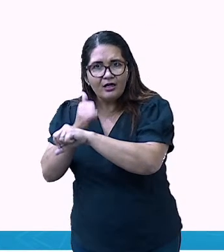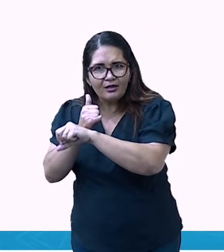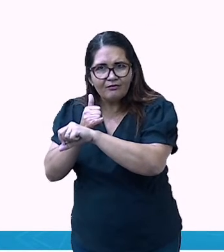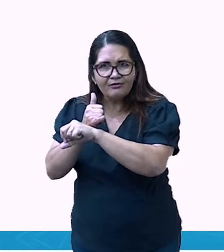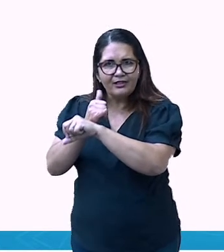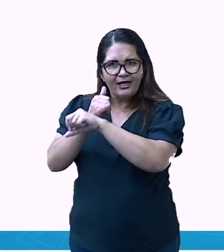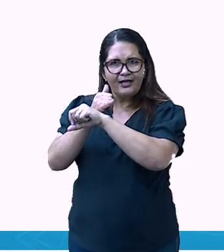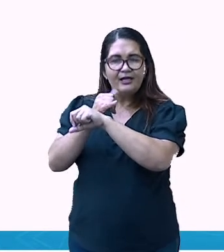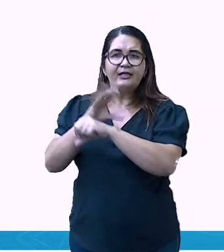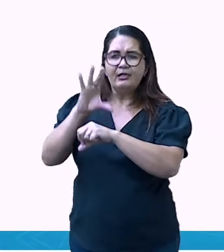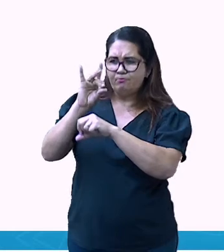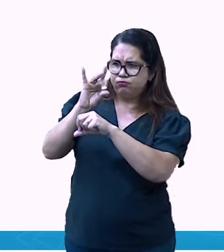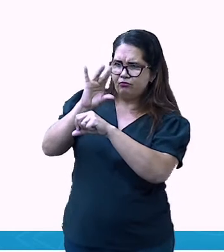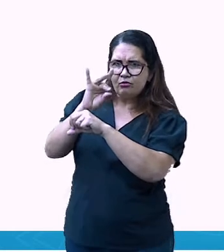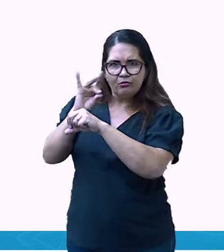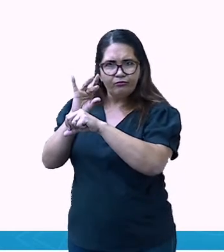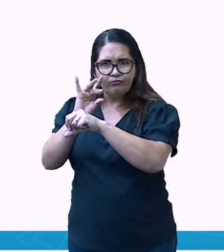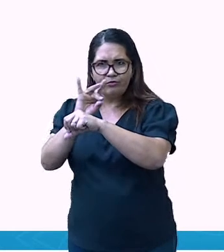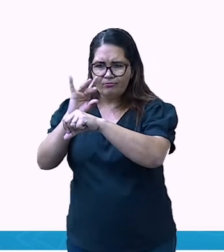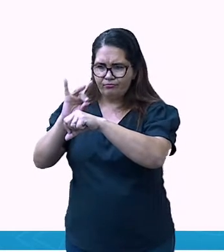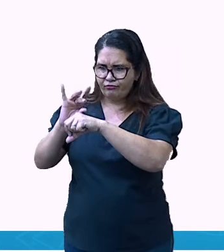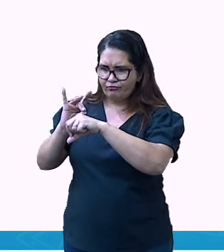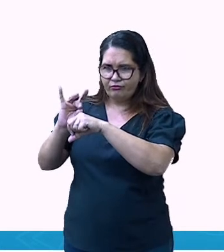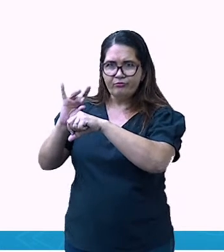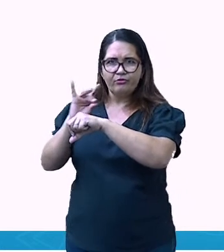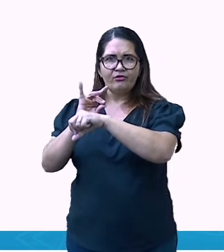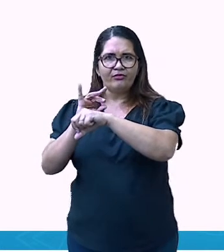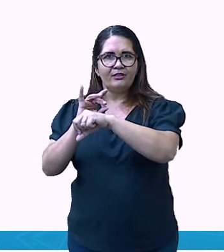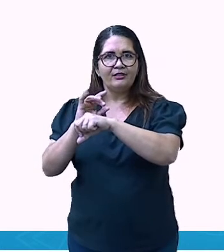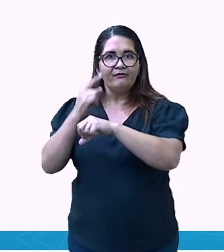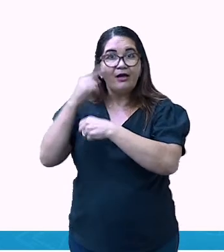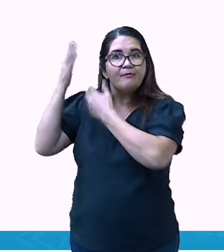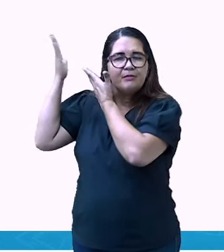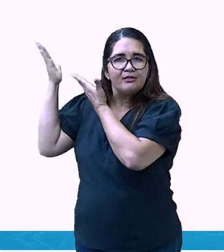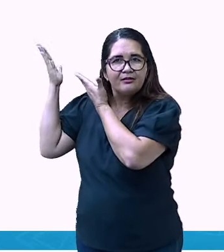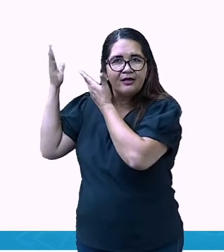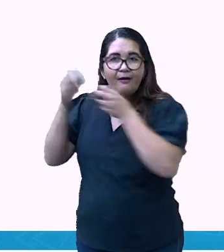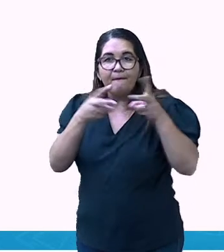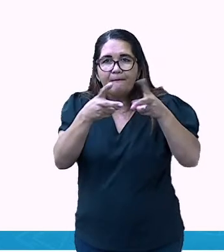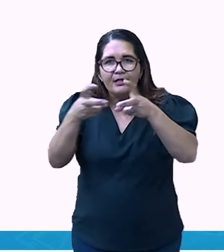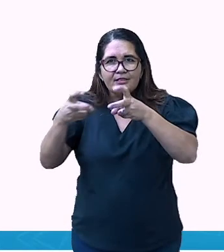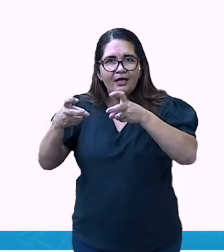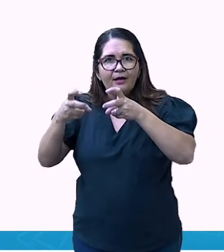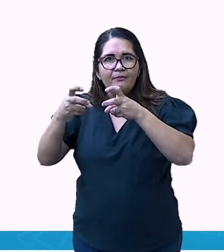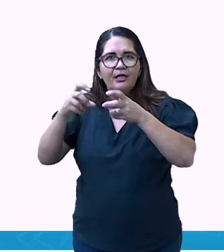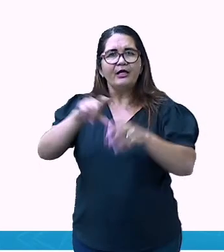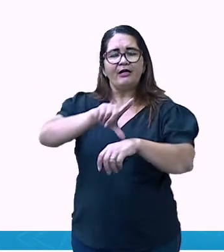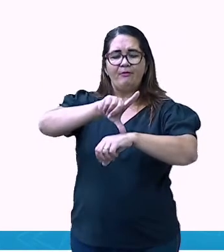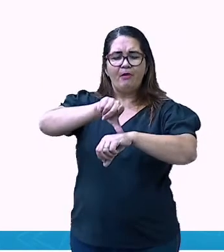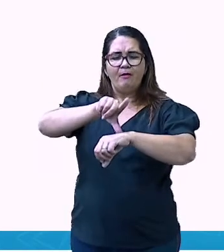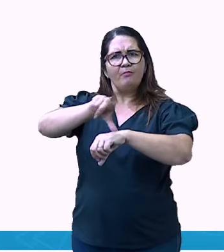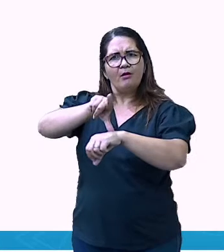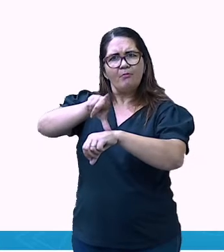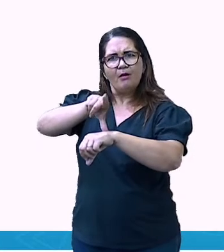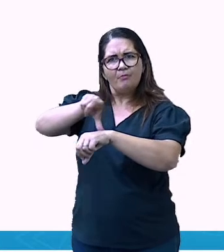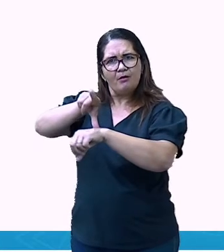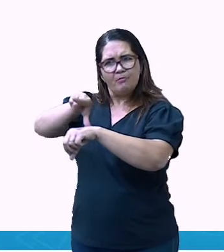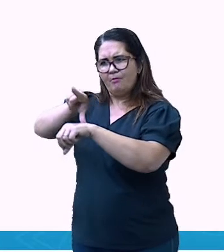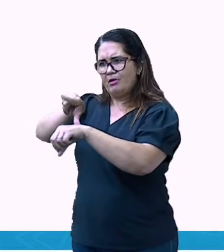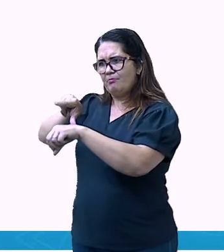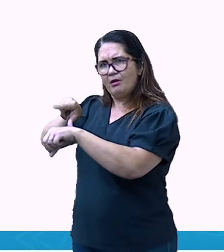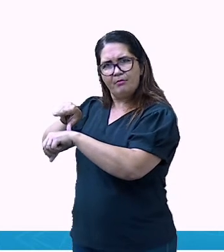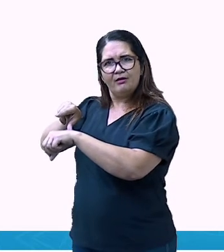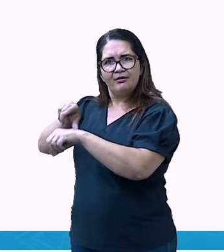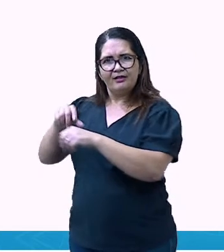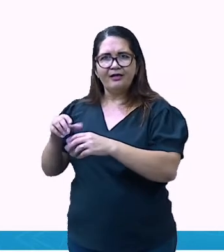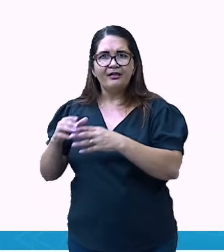magnético. E se a gente colocar uma agulha, ela vai, uma ponta dessa agulha, se ela estiver magnetizada, ela vai